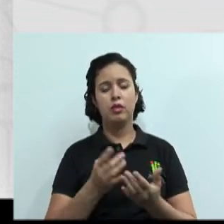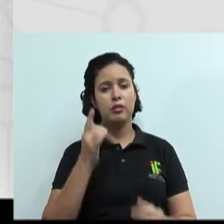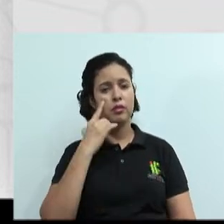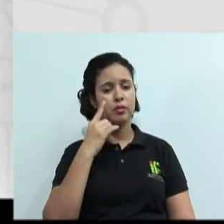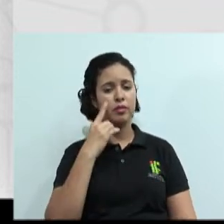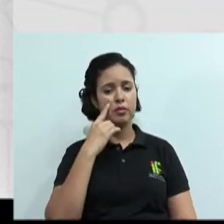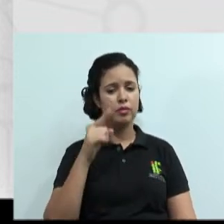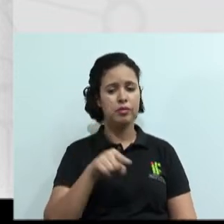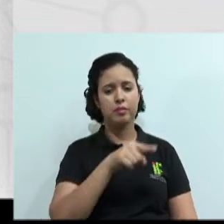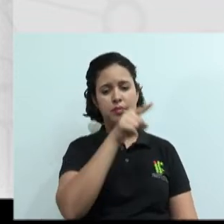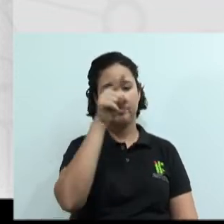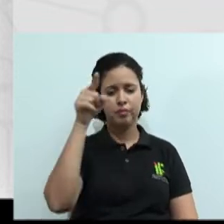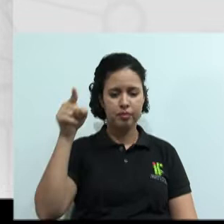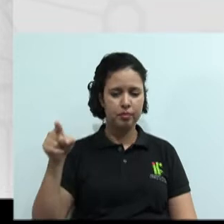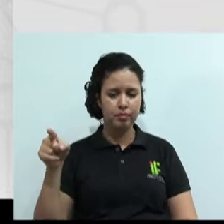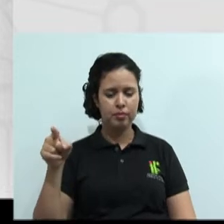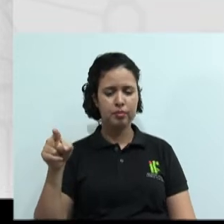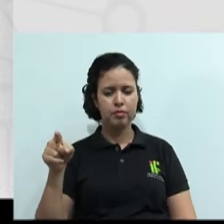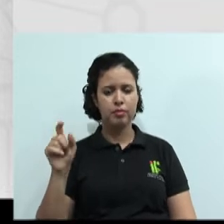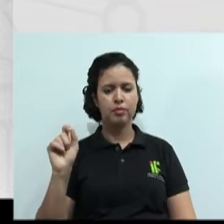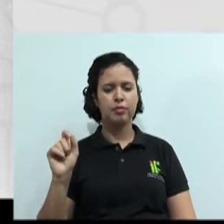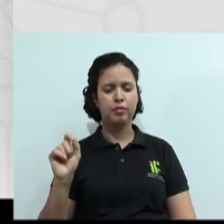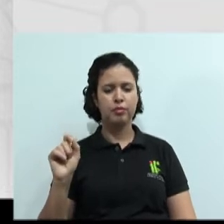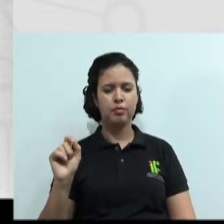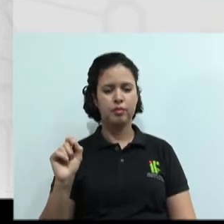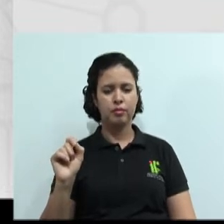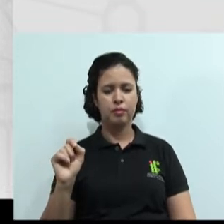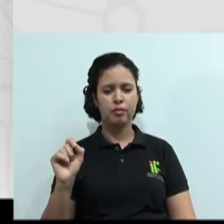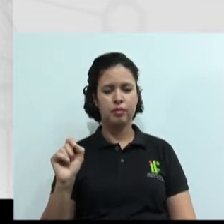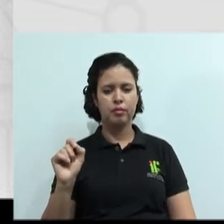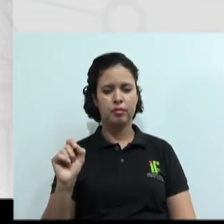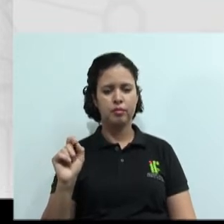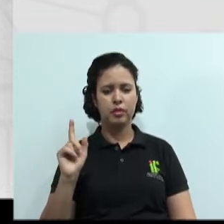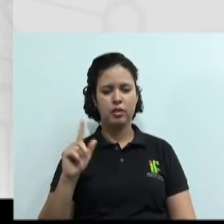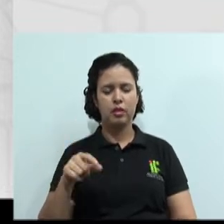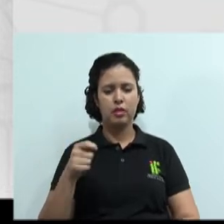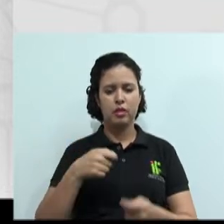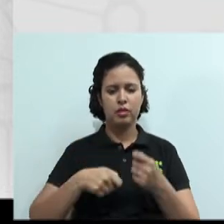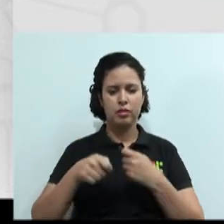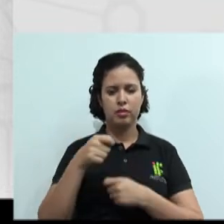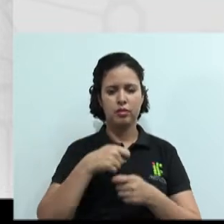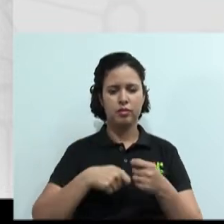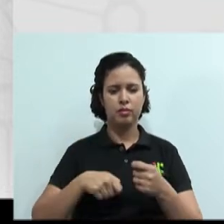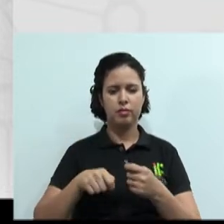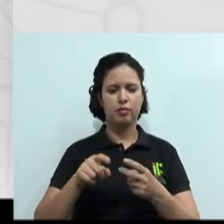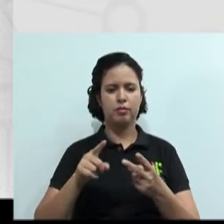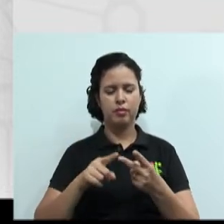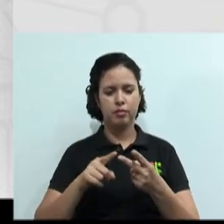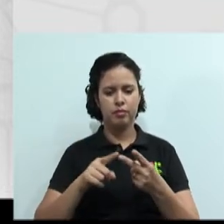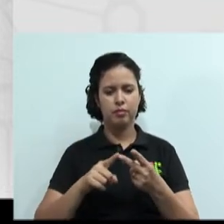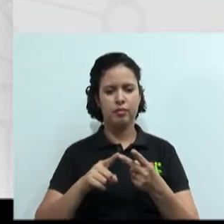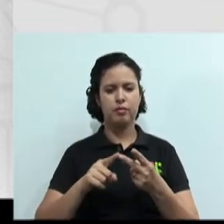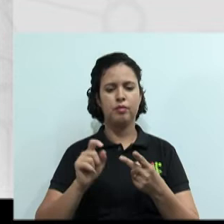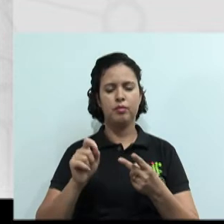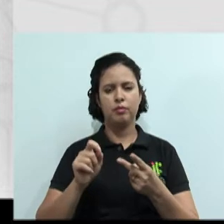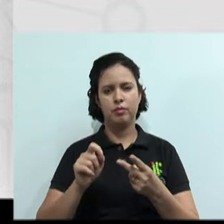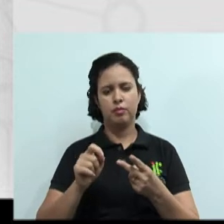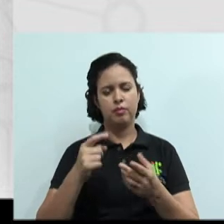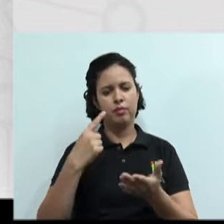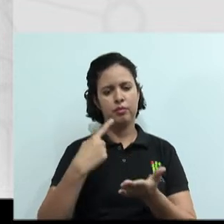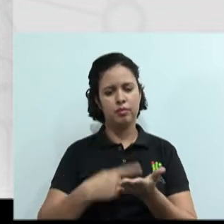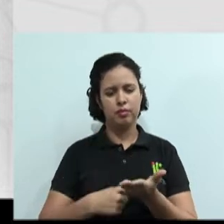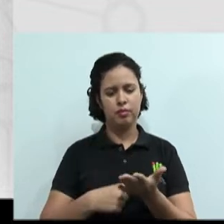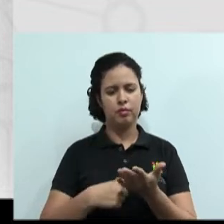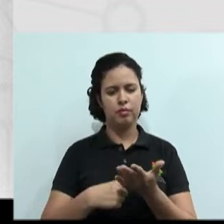forma não adversária. Nós temos aí a A, negociação, a B, a conciliação e a C,